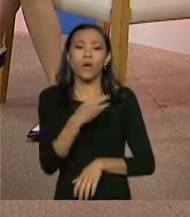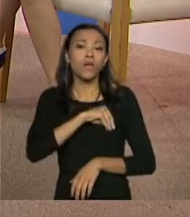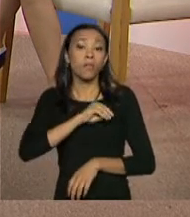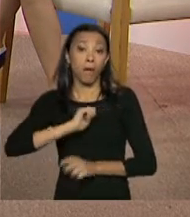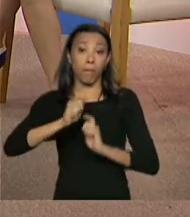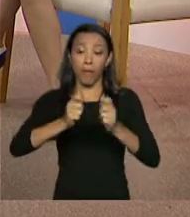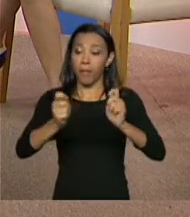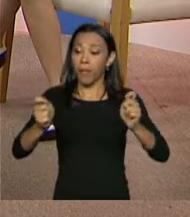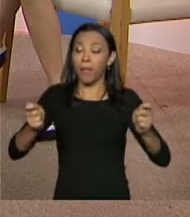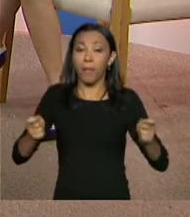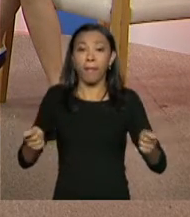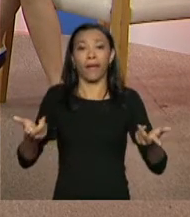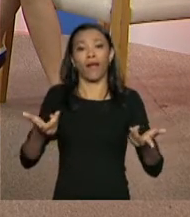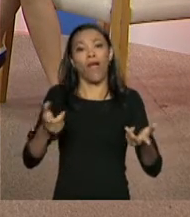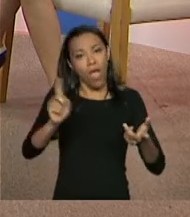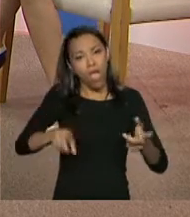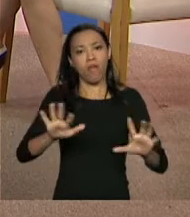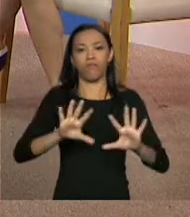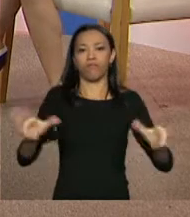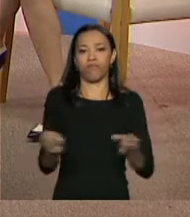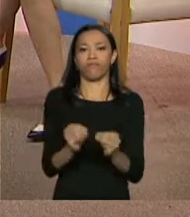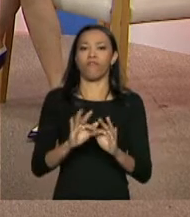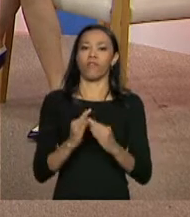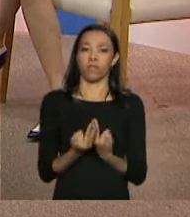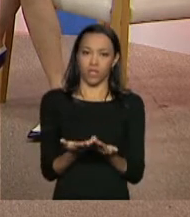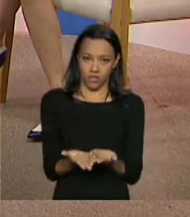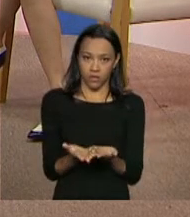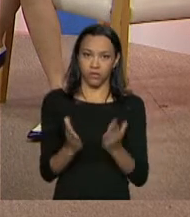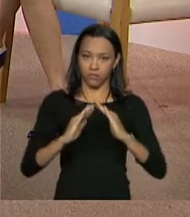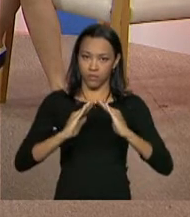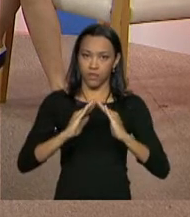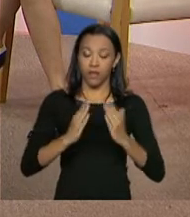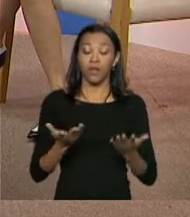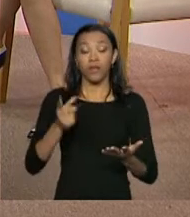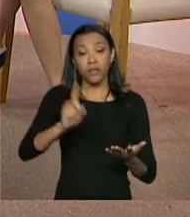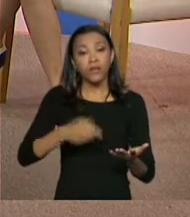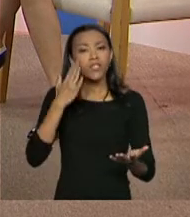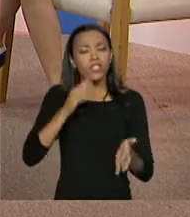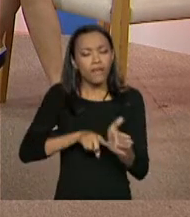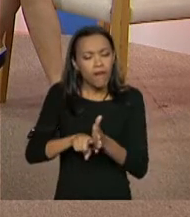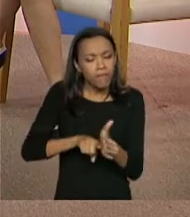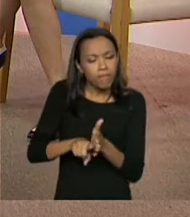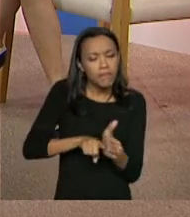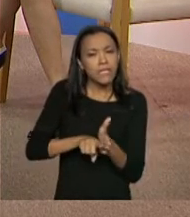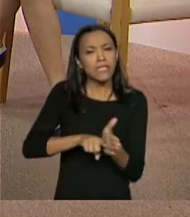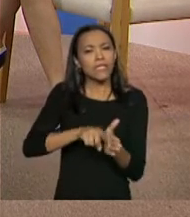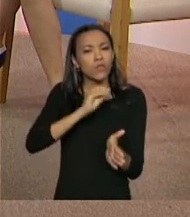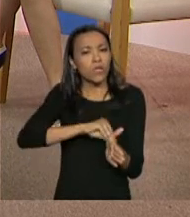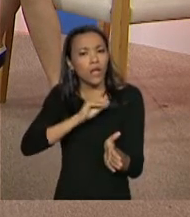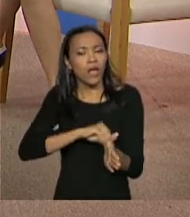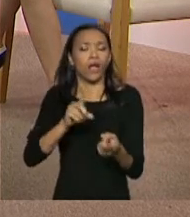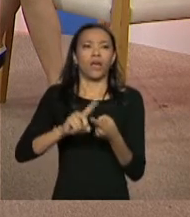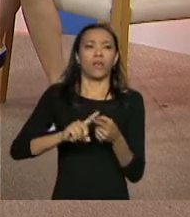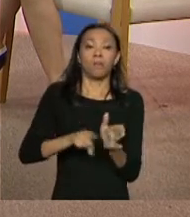despesas, eles são considerados uma família. Então, gente traz o perfil socioeconômico dessas pessoas, a questão de escolaridade, educação,